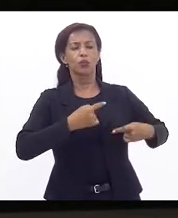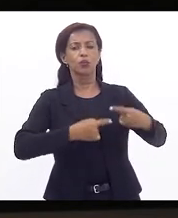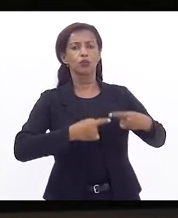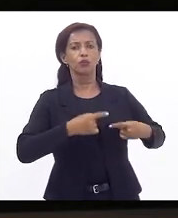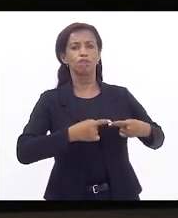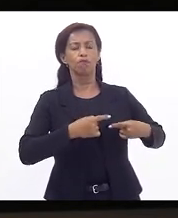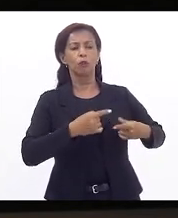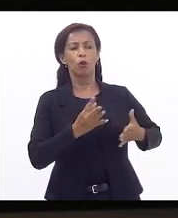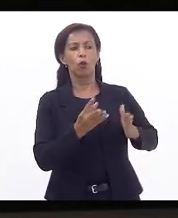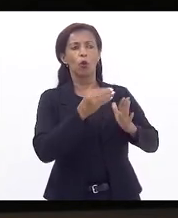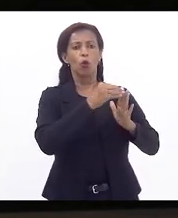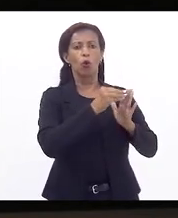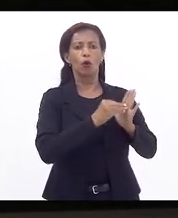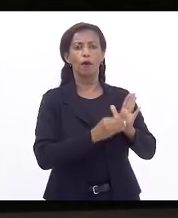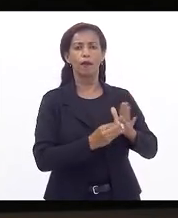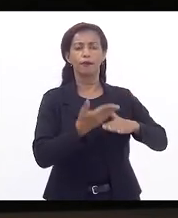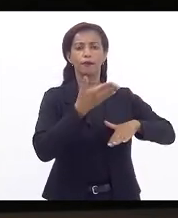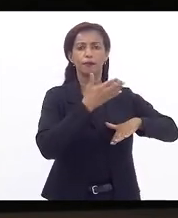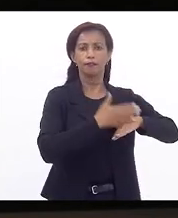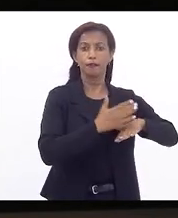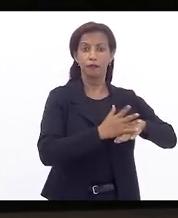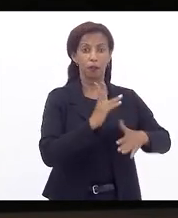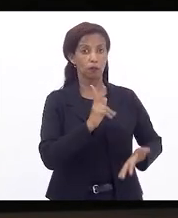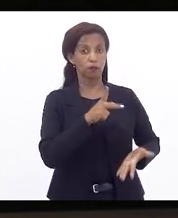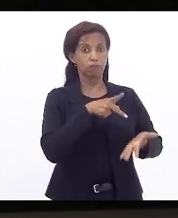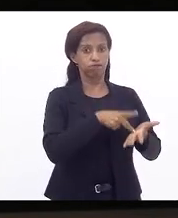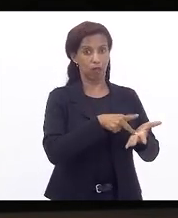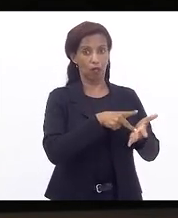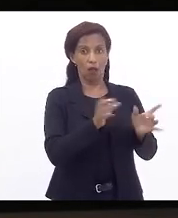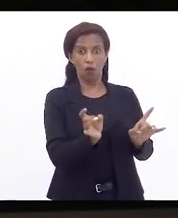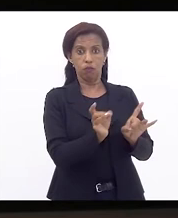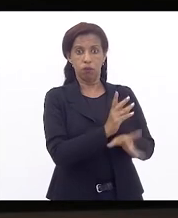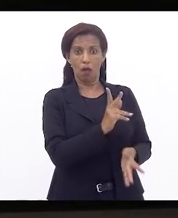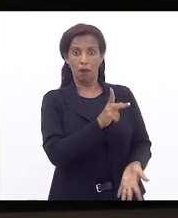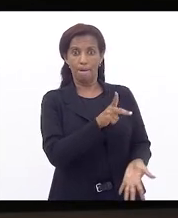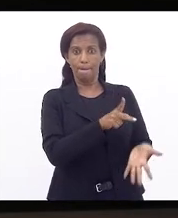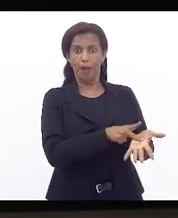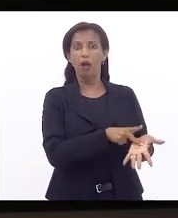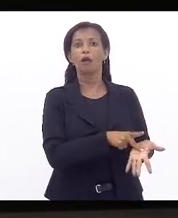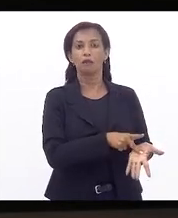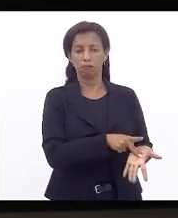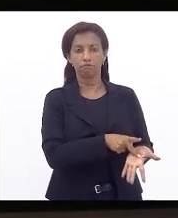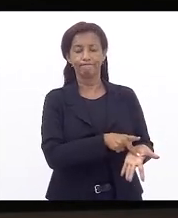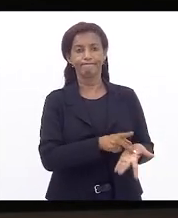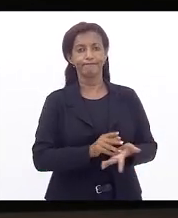colocadas em práticas de fato, de forma concreta, real,